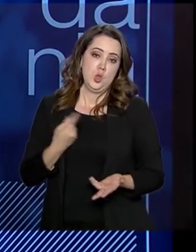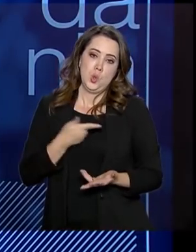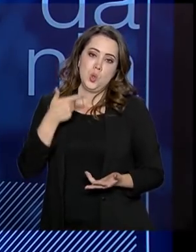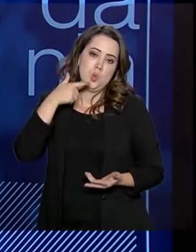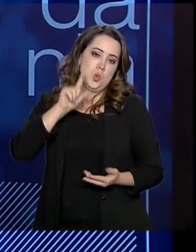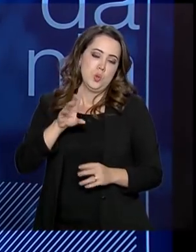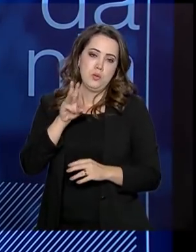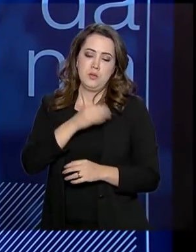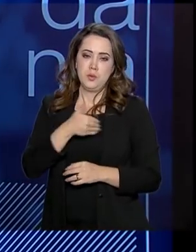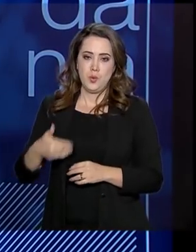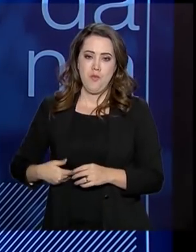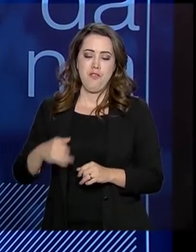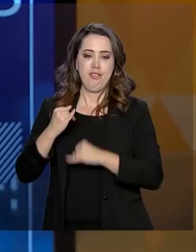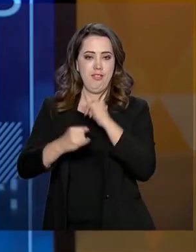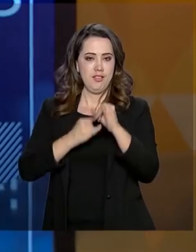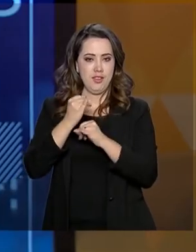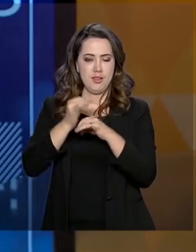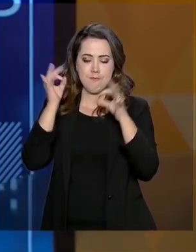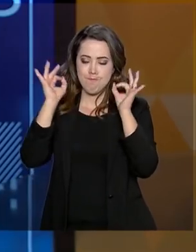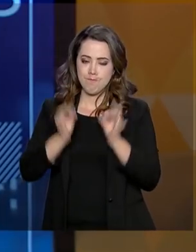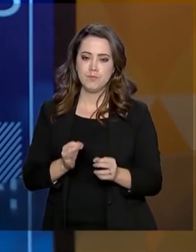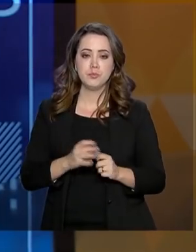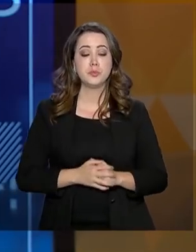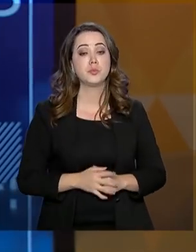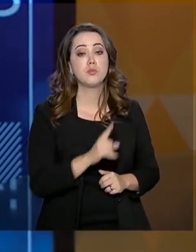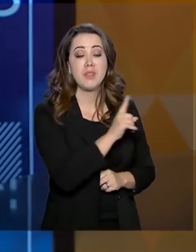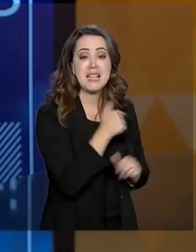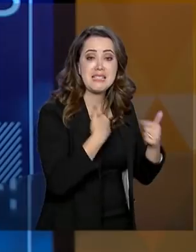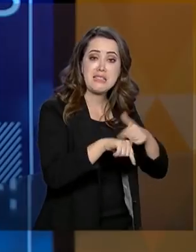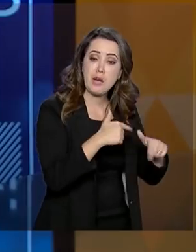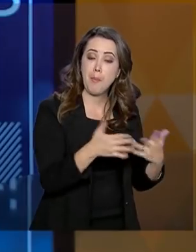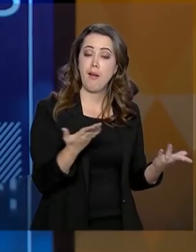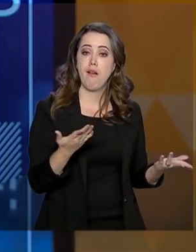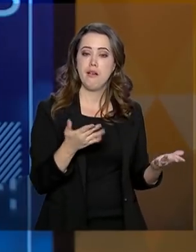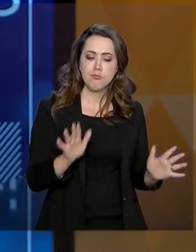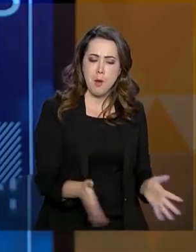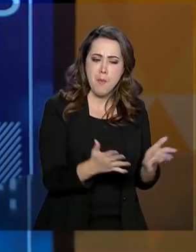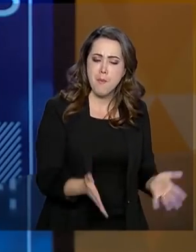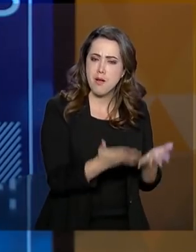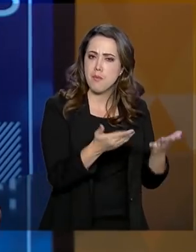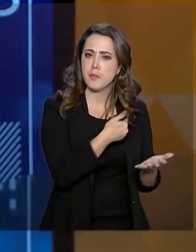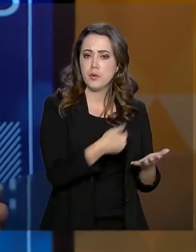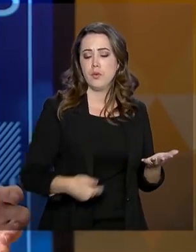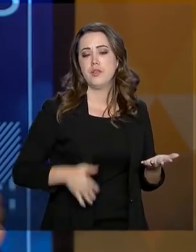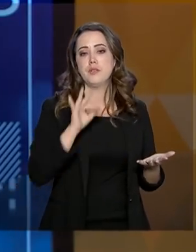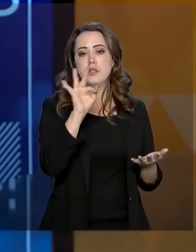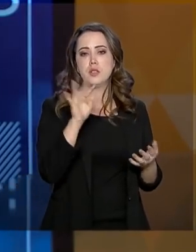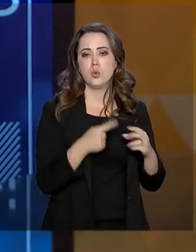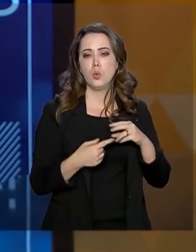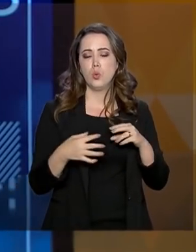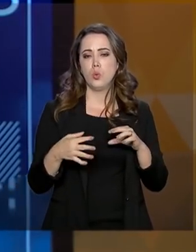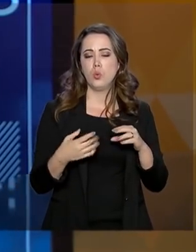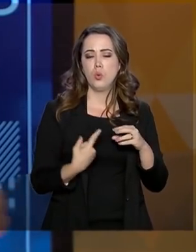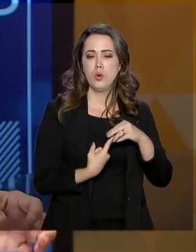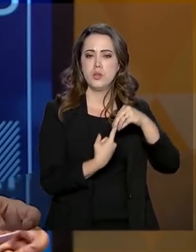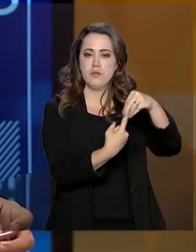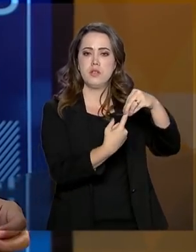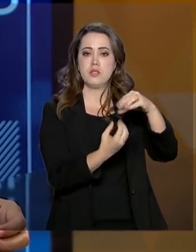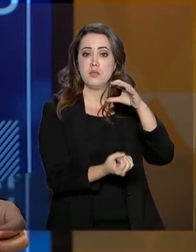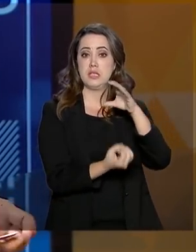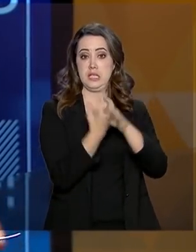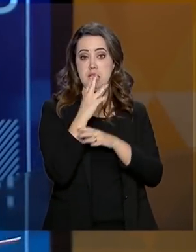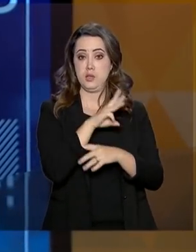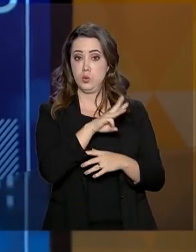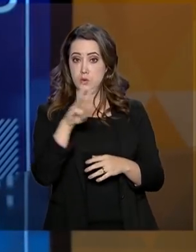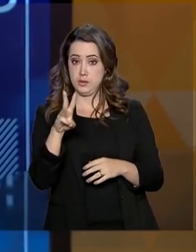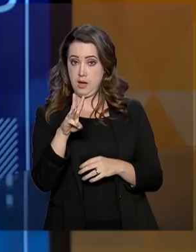digital completo. Agora, esse trabalho está sendo intensificado pelo governo federal com a unificação e a criação do gov